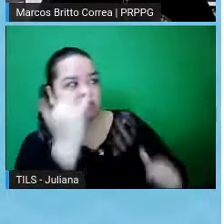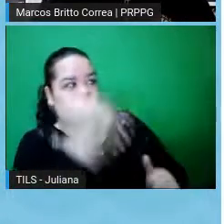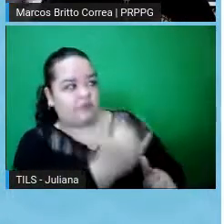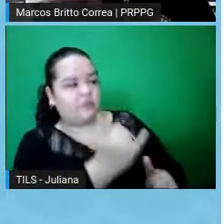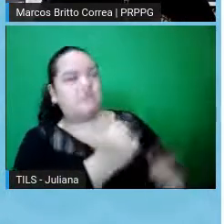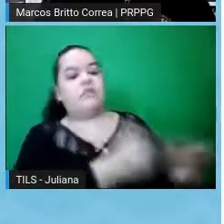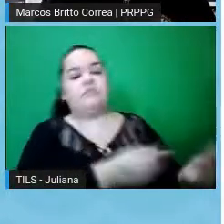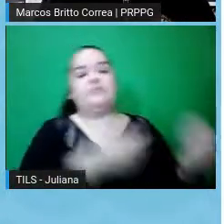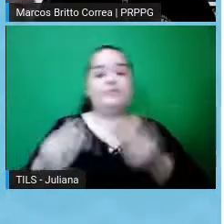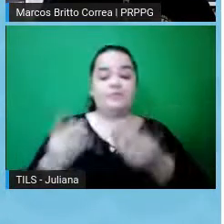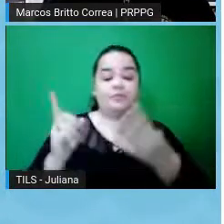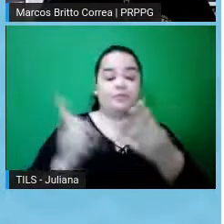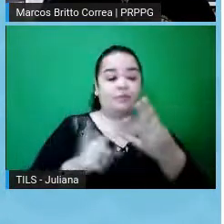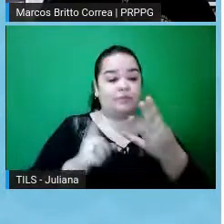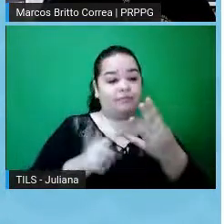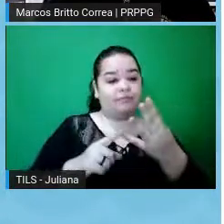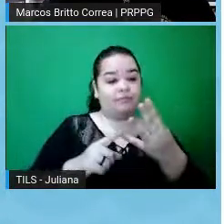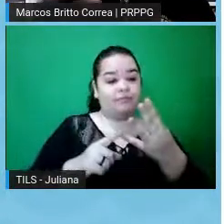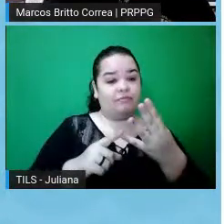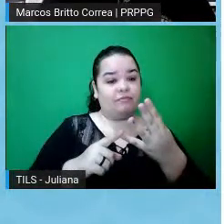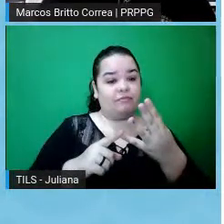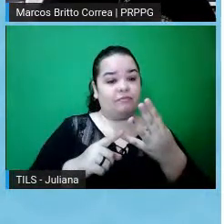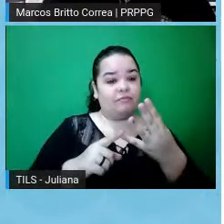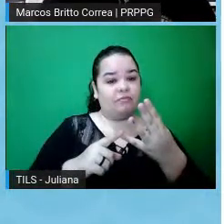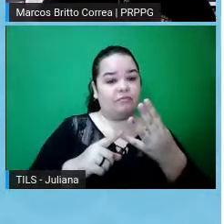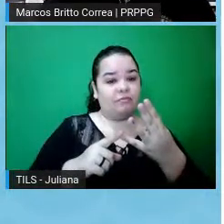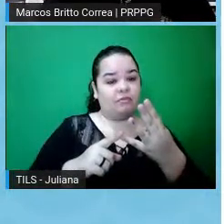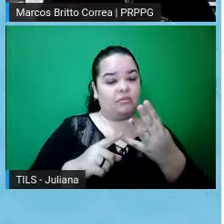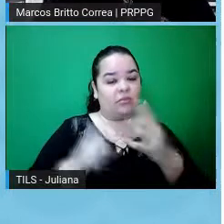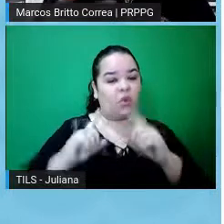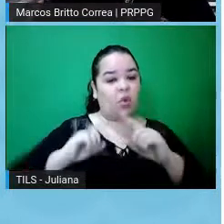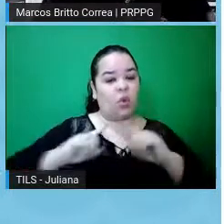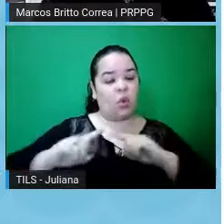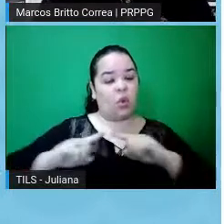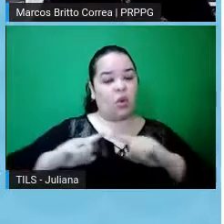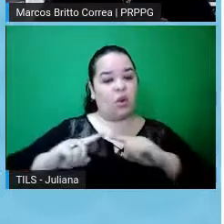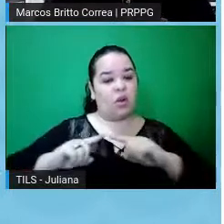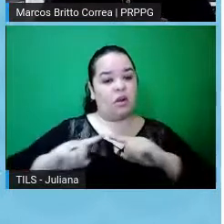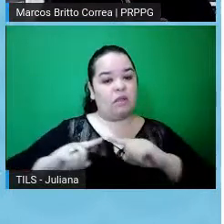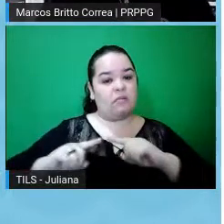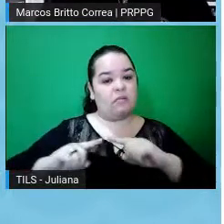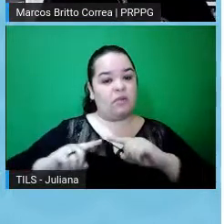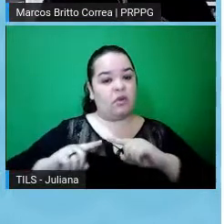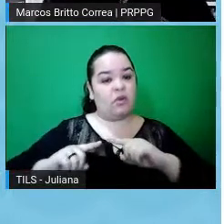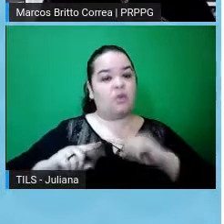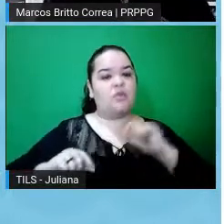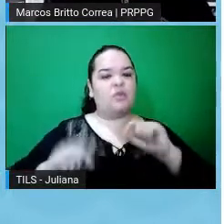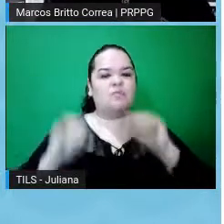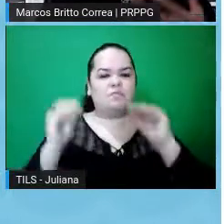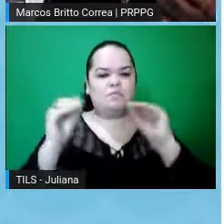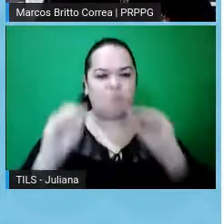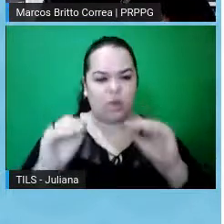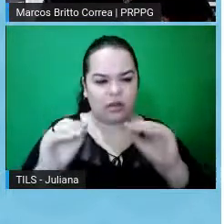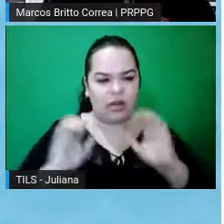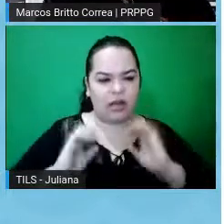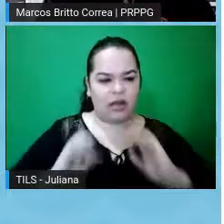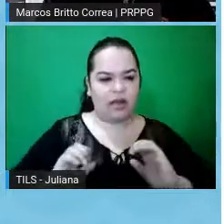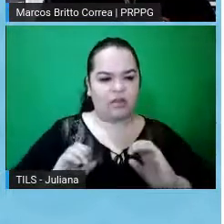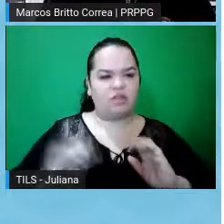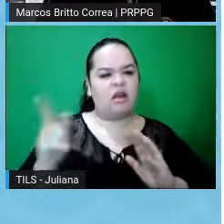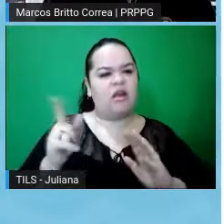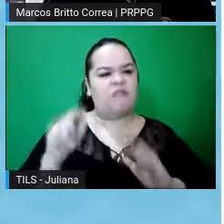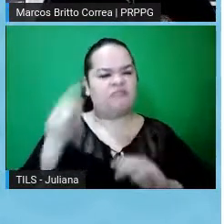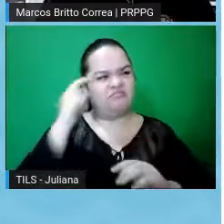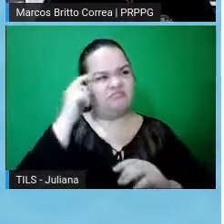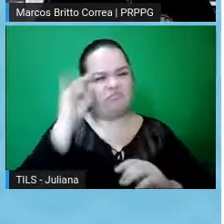E a quarta hipótese é quando o projeto é retirado pelo próprio coordenador, né, então a gente pode a qualquer momento também remover um trabalho de um comitê de ética, o pesquisador tem